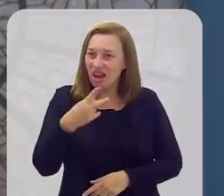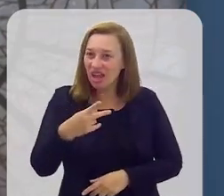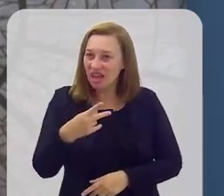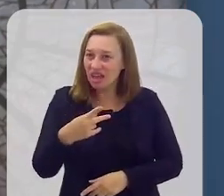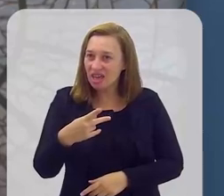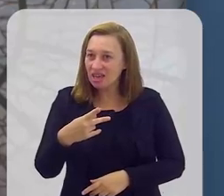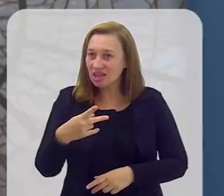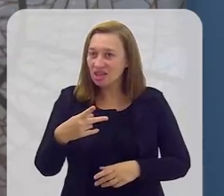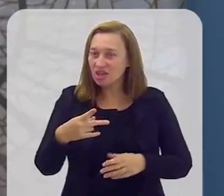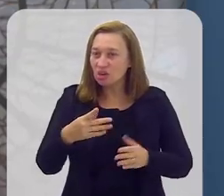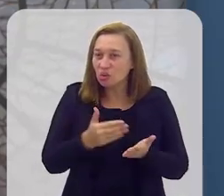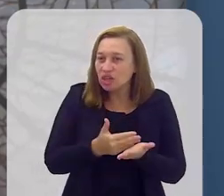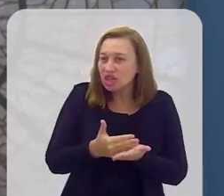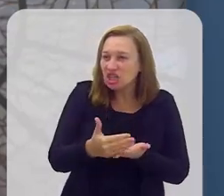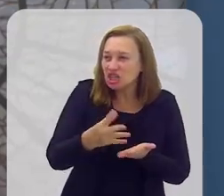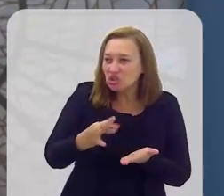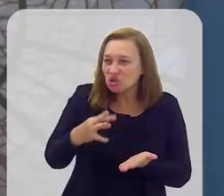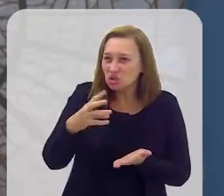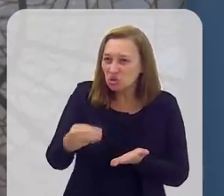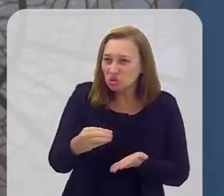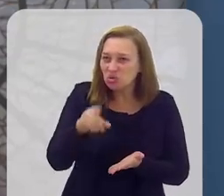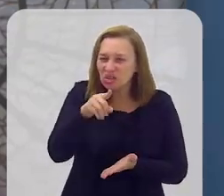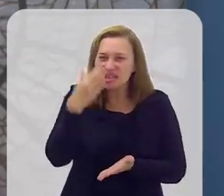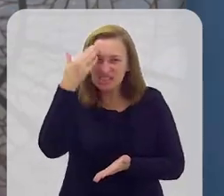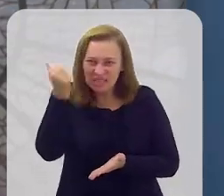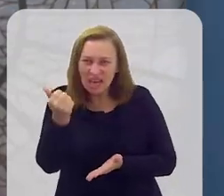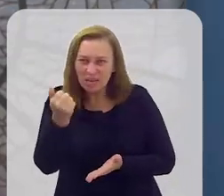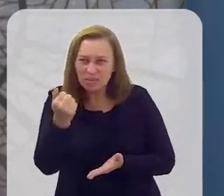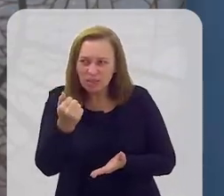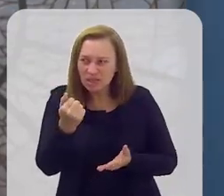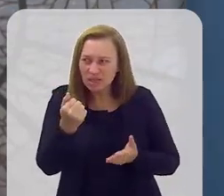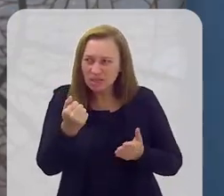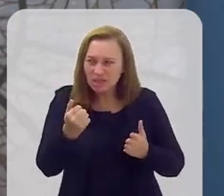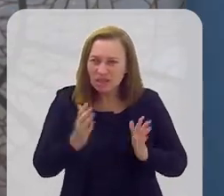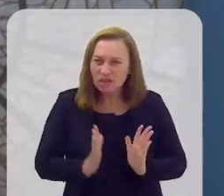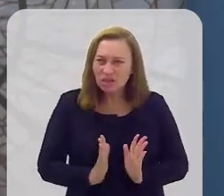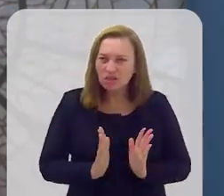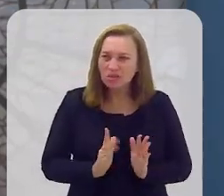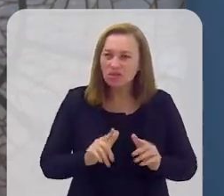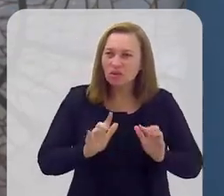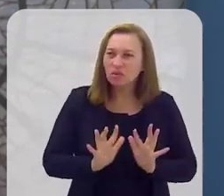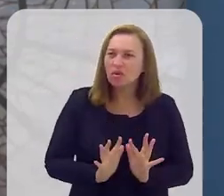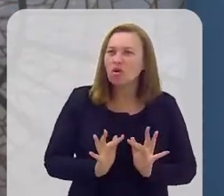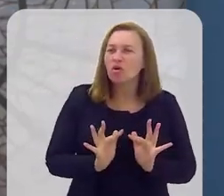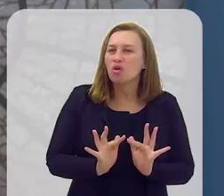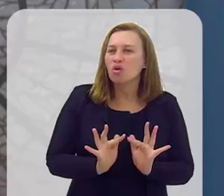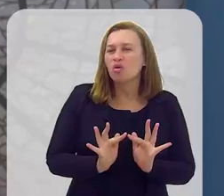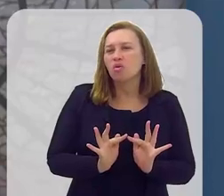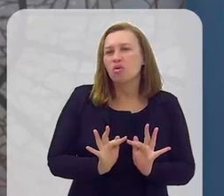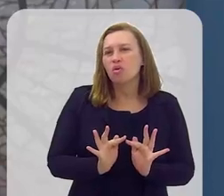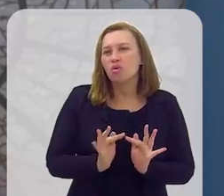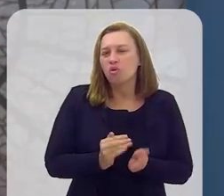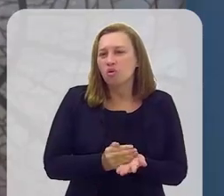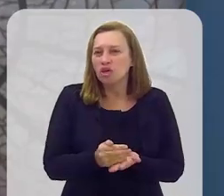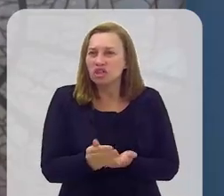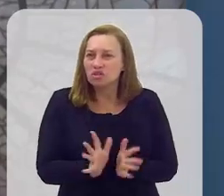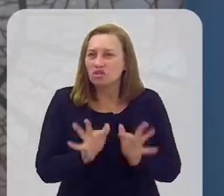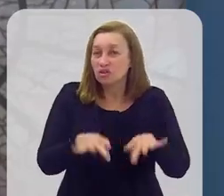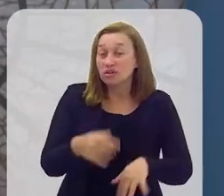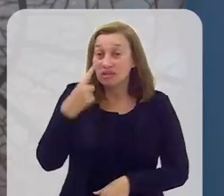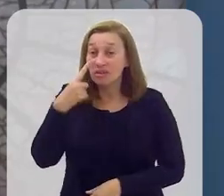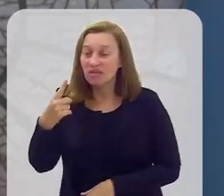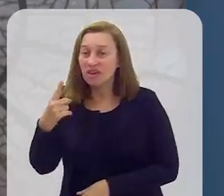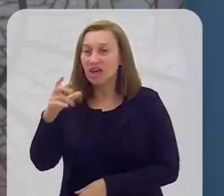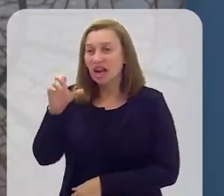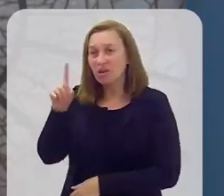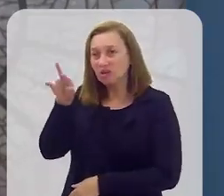de cabo a rabo. Você sabe de onde vem essa expressão? Nós vamos conferir agora no quadro do professor